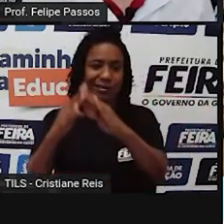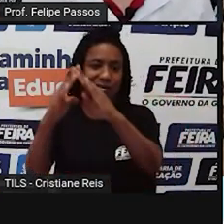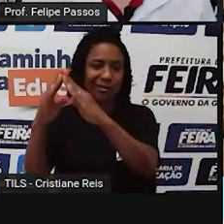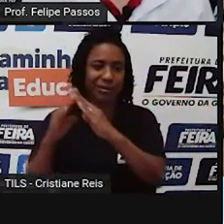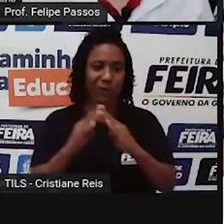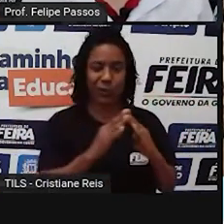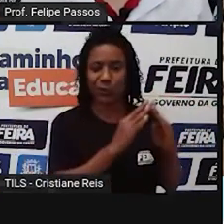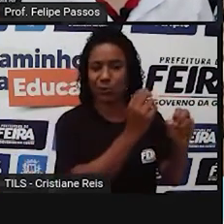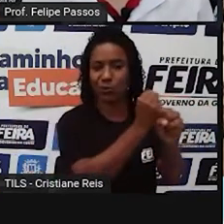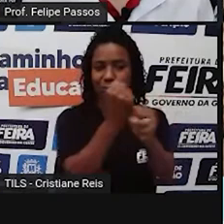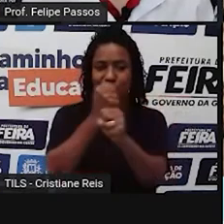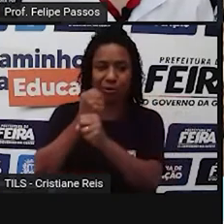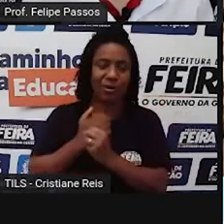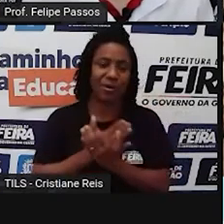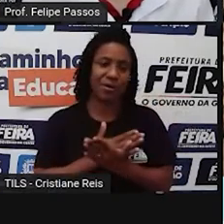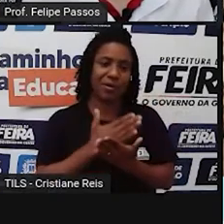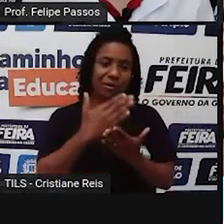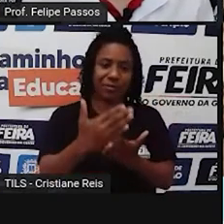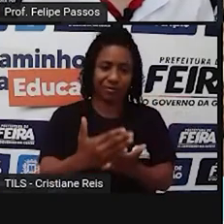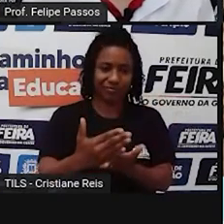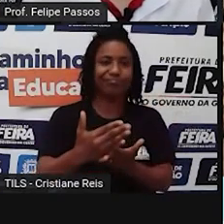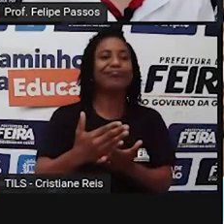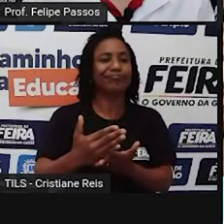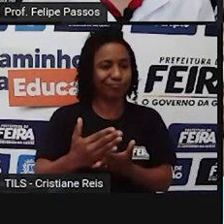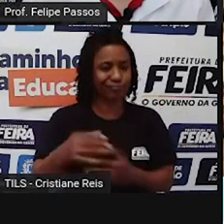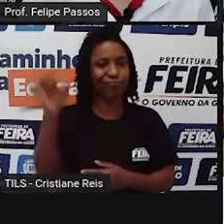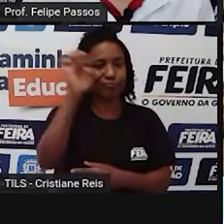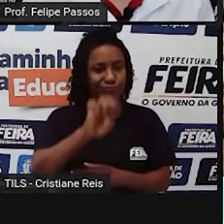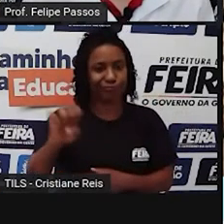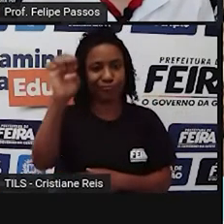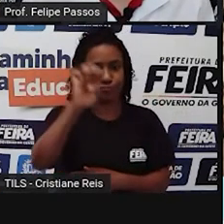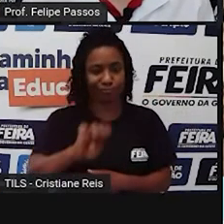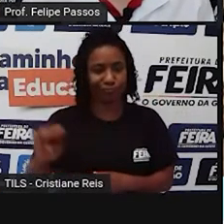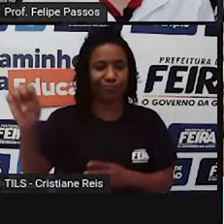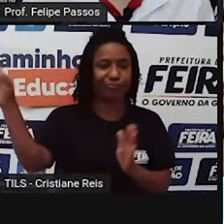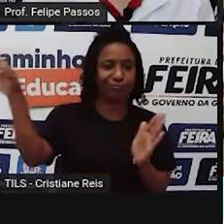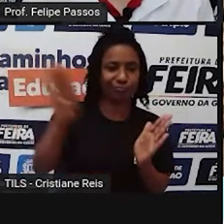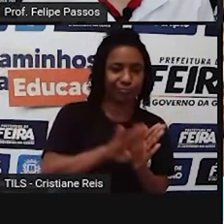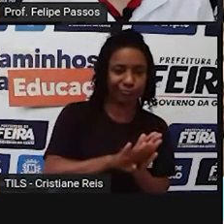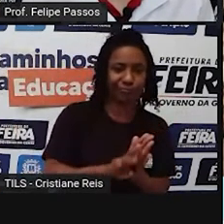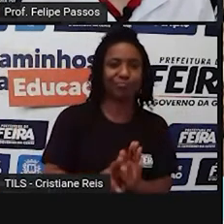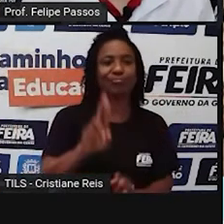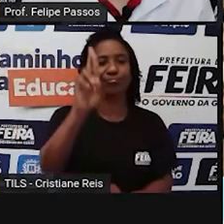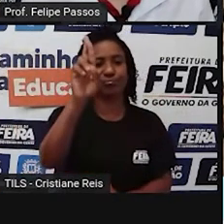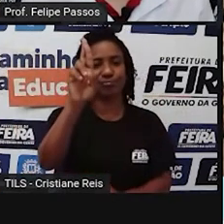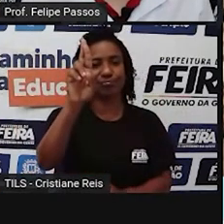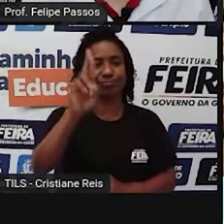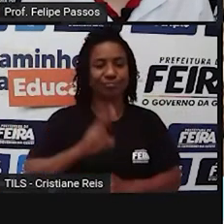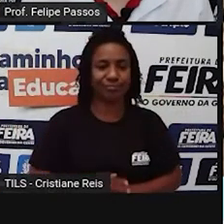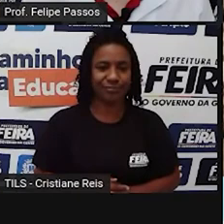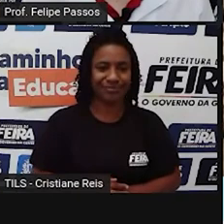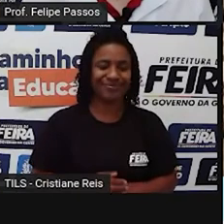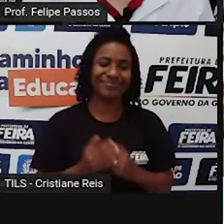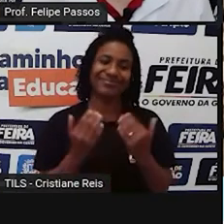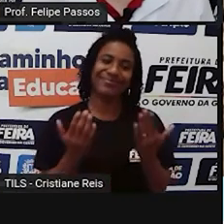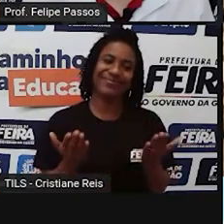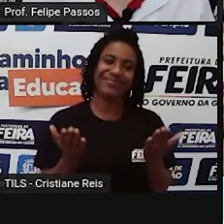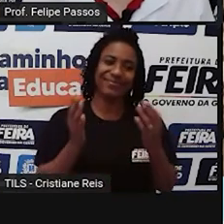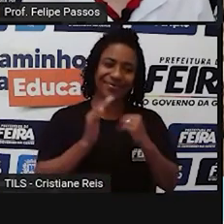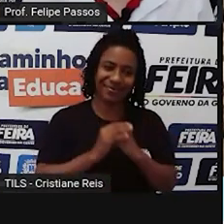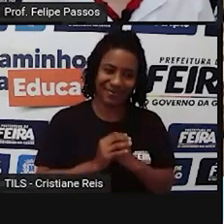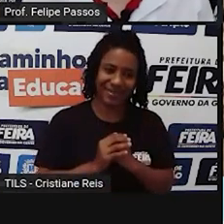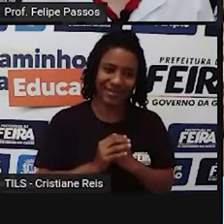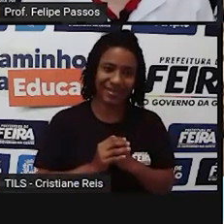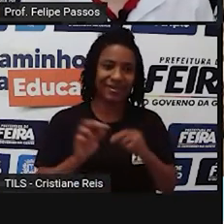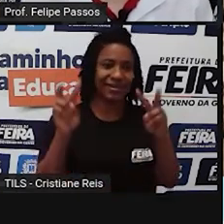Brasil, ele começa já com a chegada do europeu aqui. Certo? Pessoal, os temas que eu vou